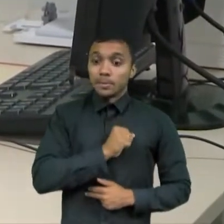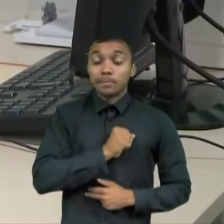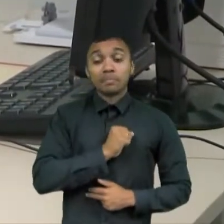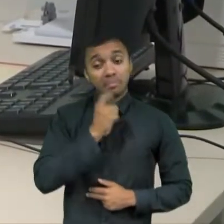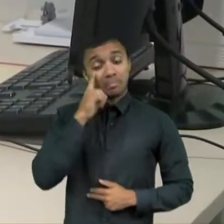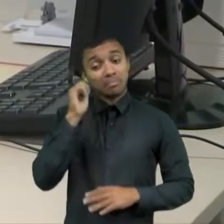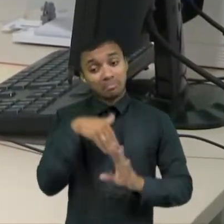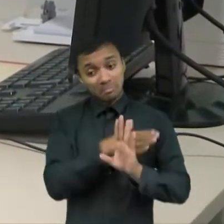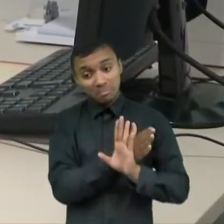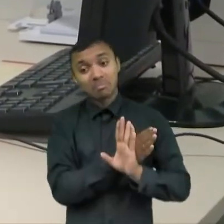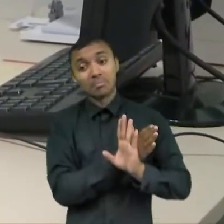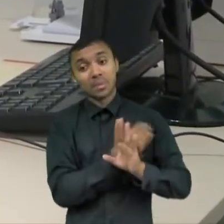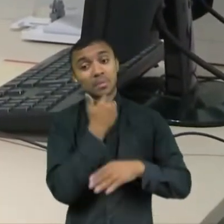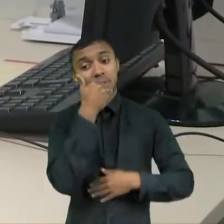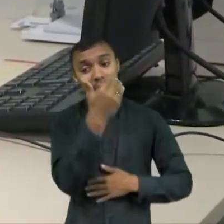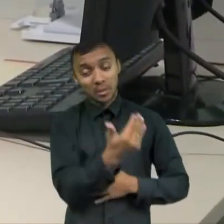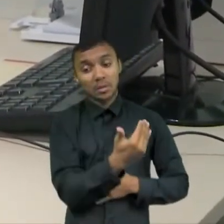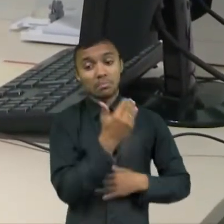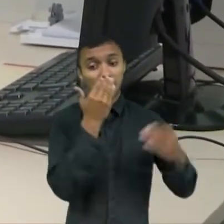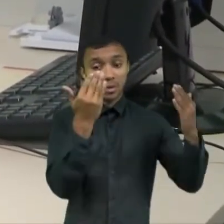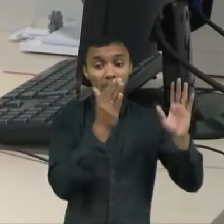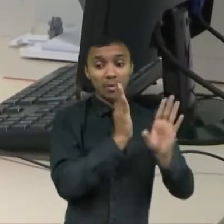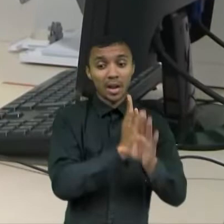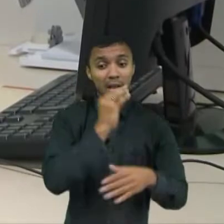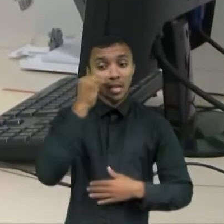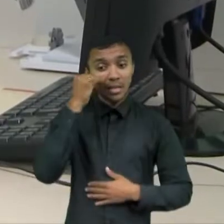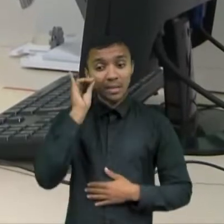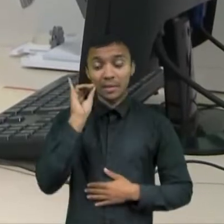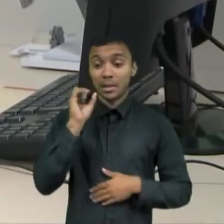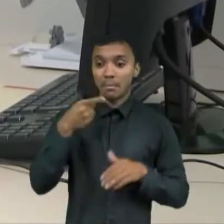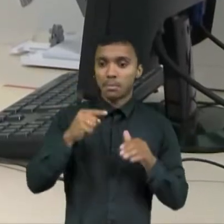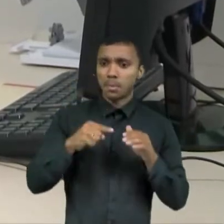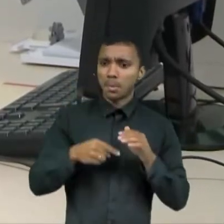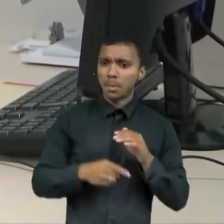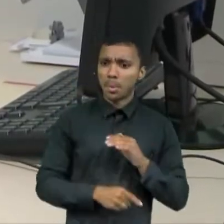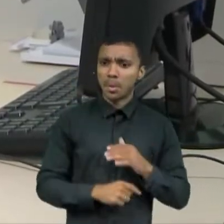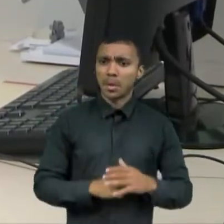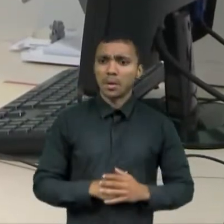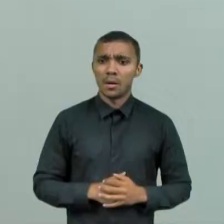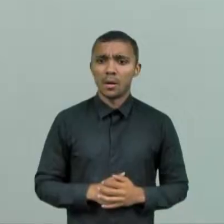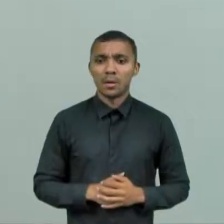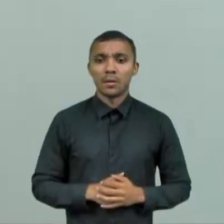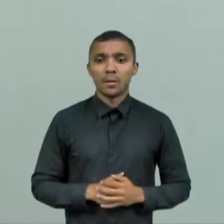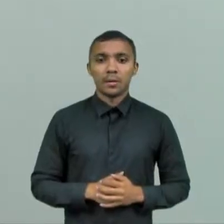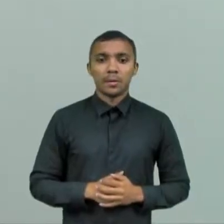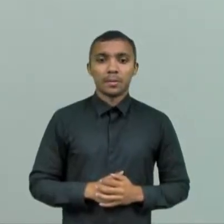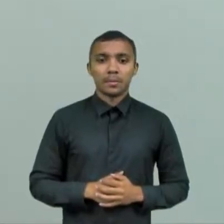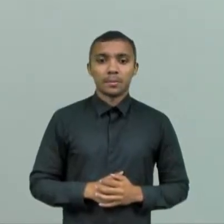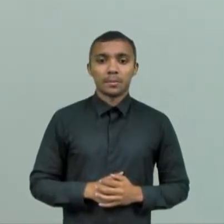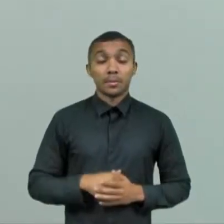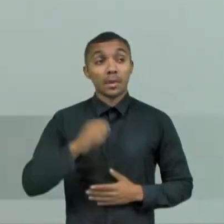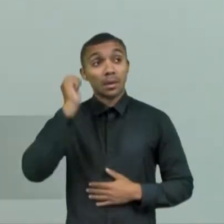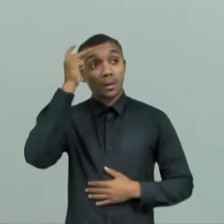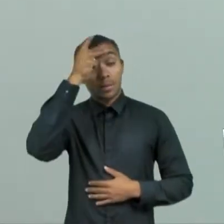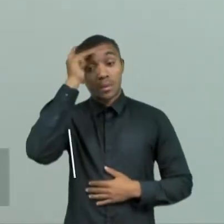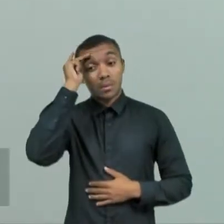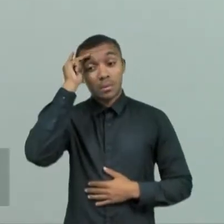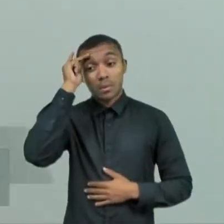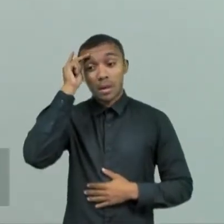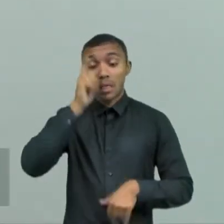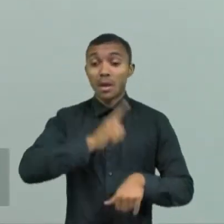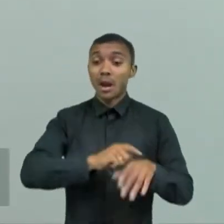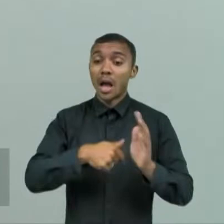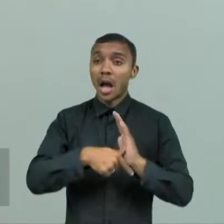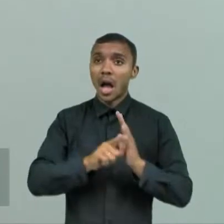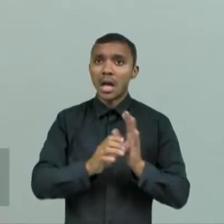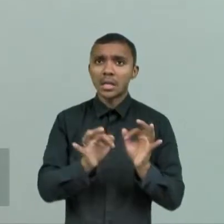multiprofissional antes que as doenças cheguem a um quadro mais delicado. Muitas vezes a pessoa não precisa nem chegar a usar a medicação, mas ela